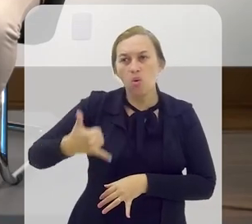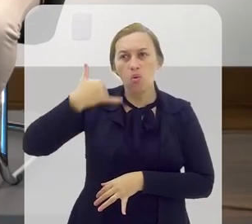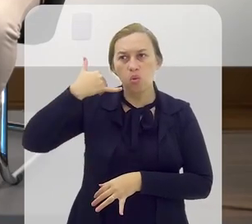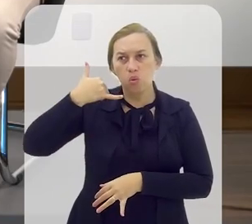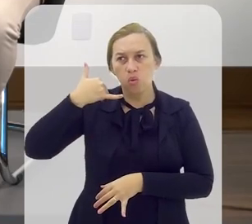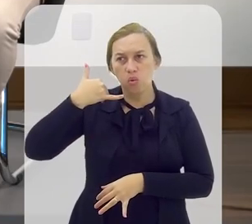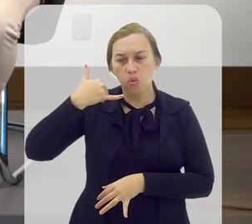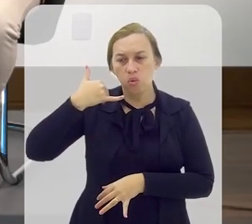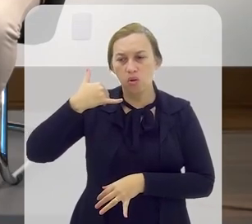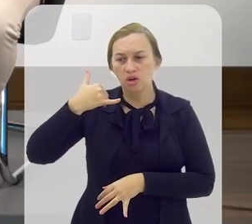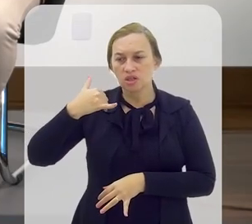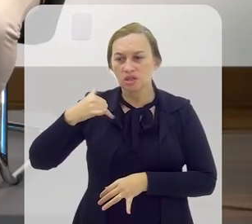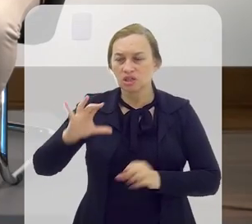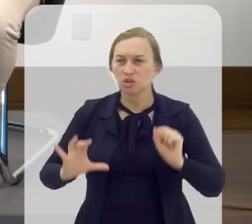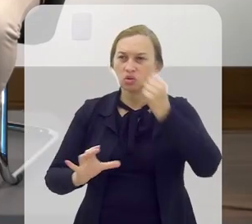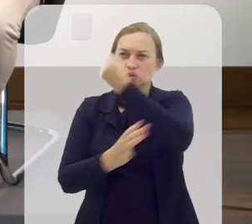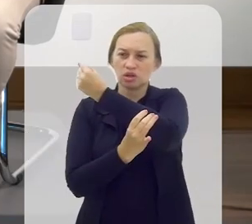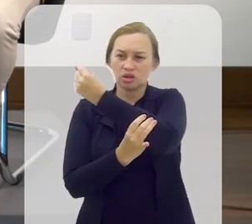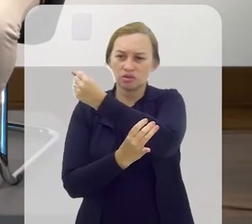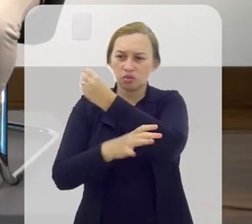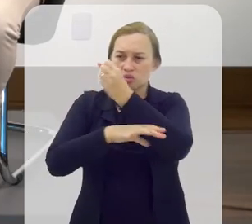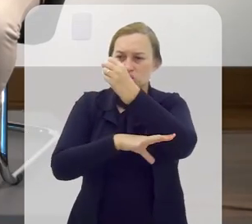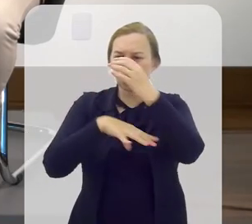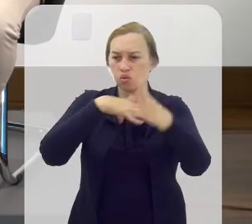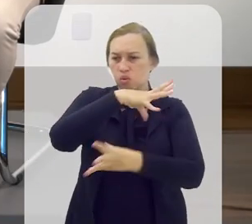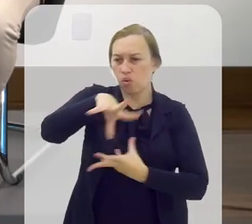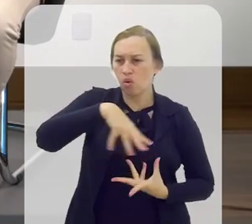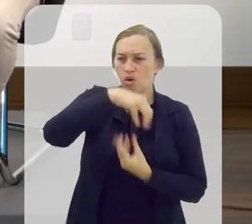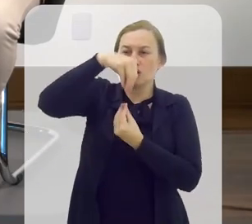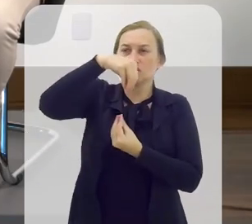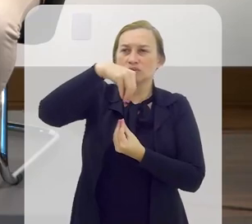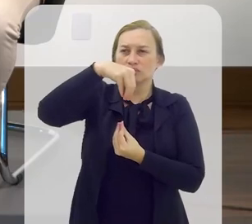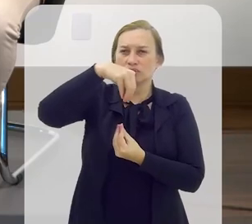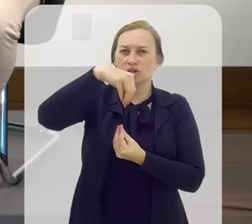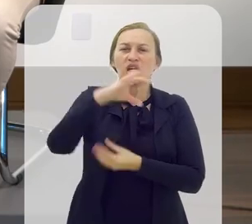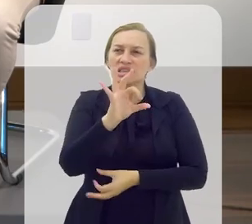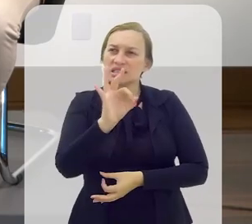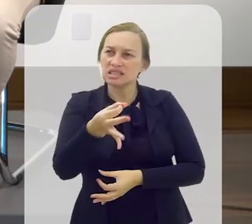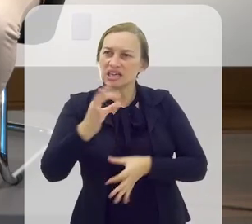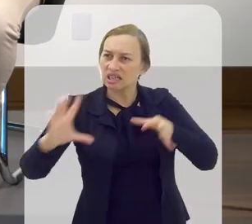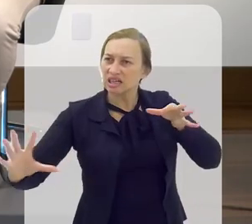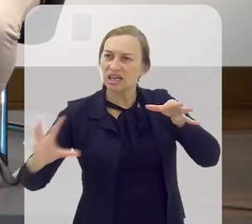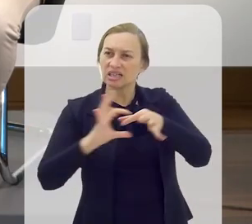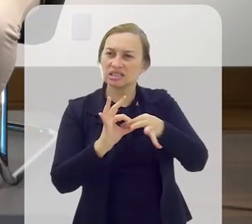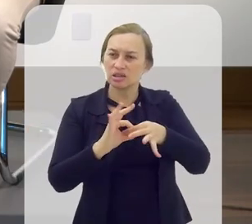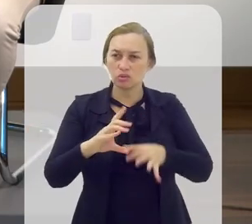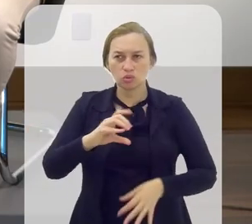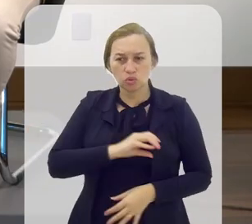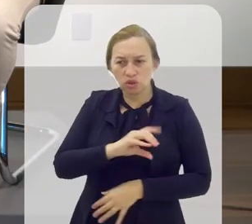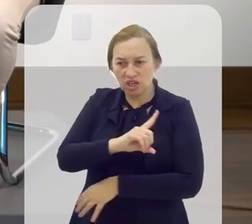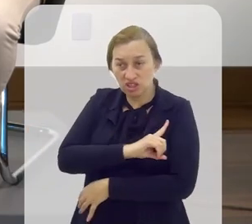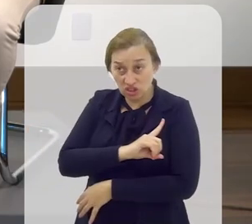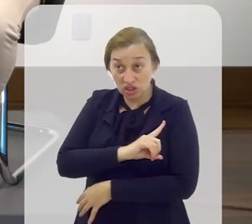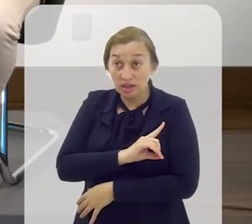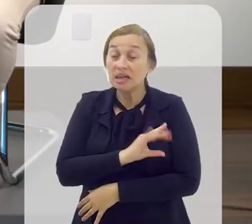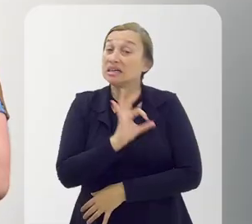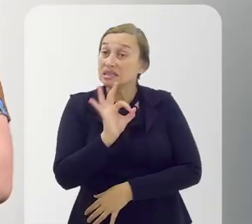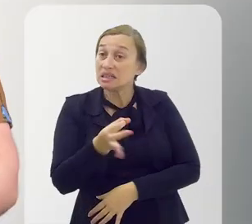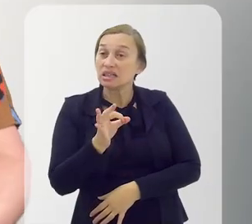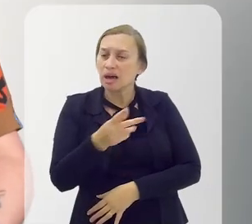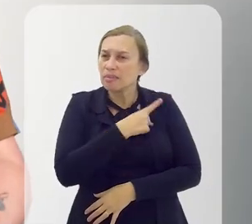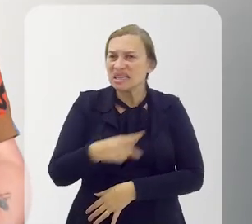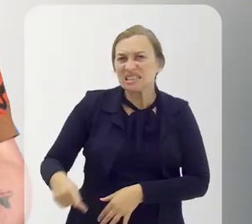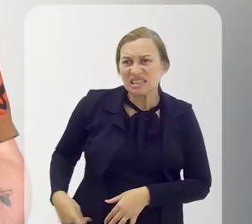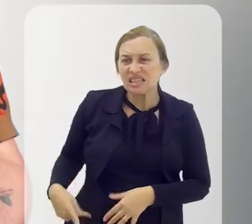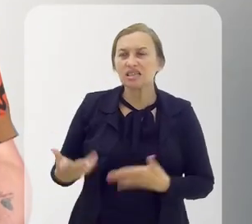telefone. Então, ali, ela demonstra toda a espiritualidade dela e a gente faz essa ligação, de fato, através de Duque de Caxias.